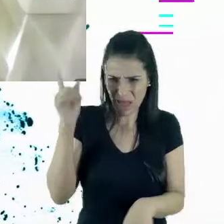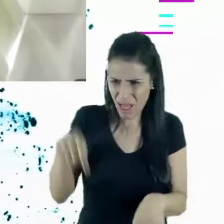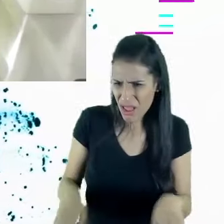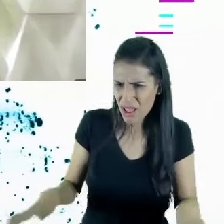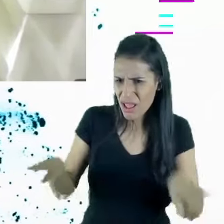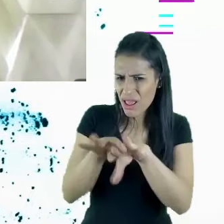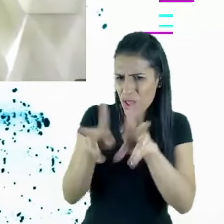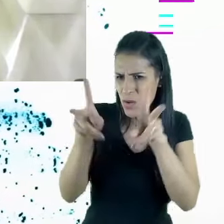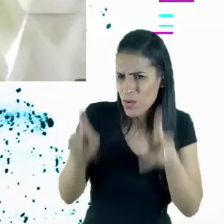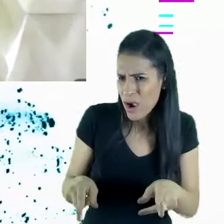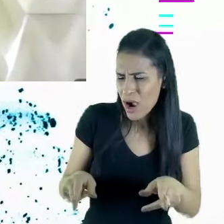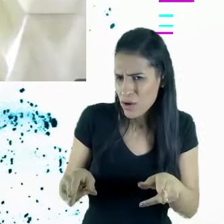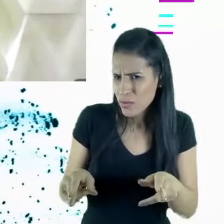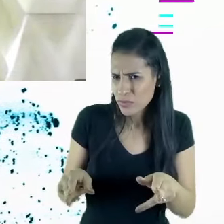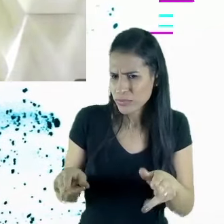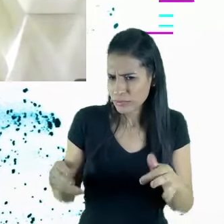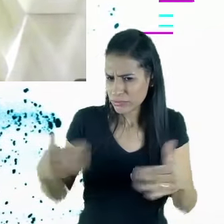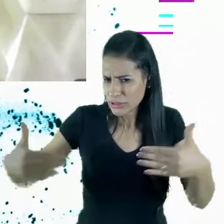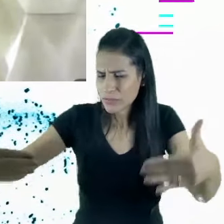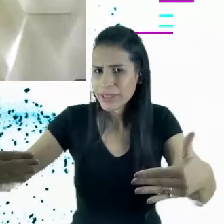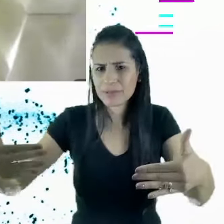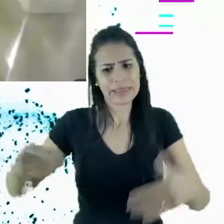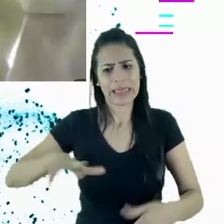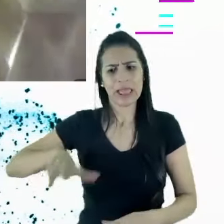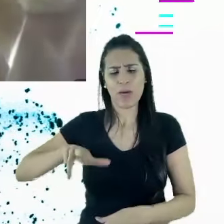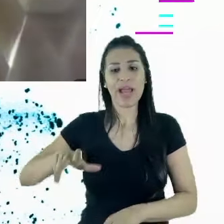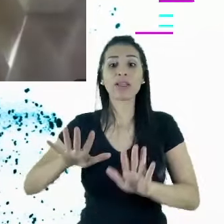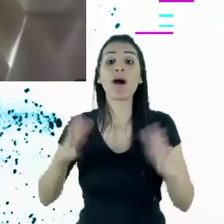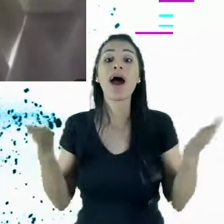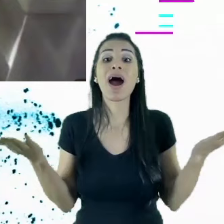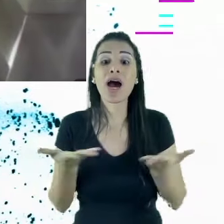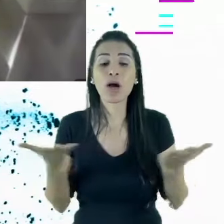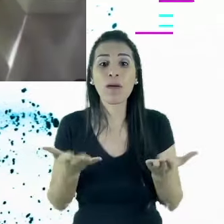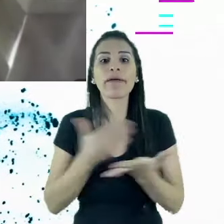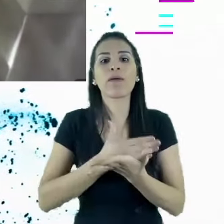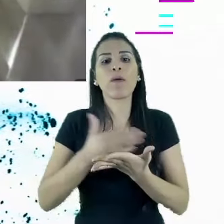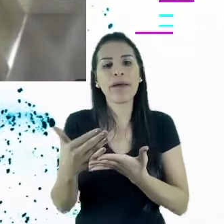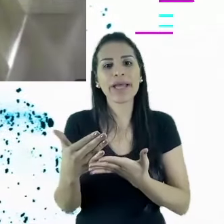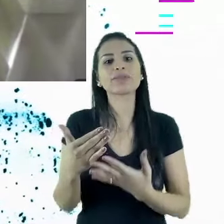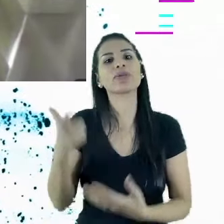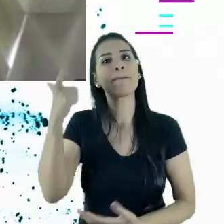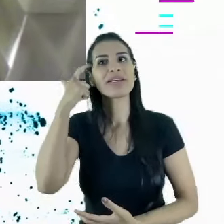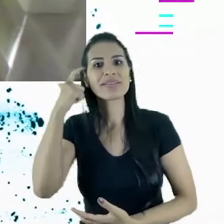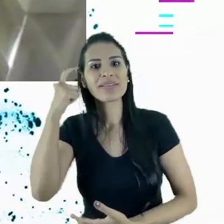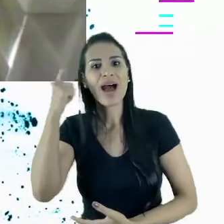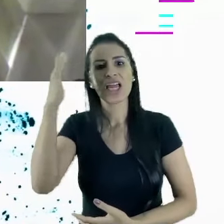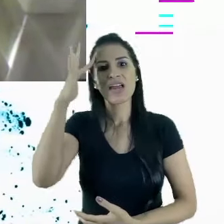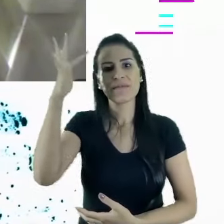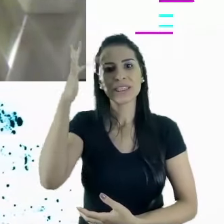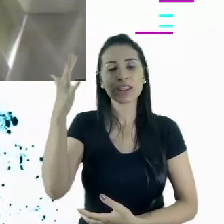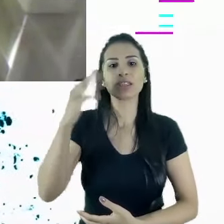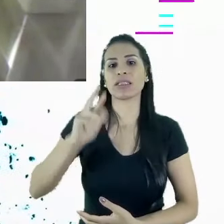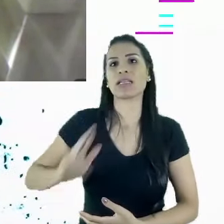Então, acho que tudo isso está sendo considerado agora, não apenas para eu olhar o investidor,